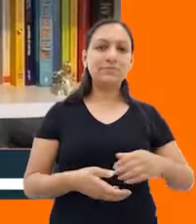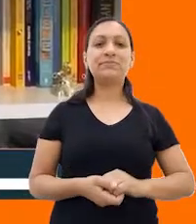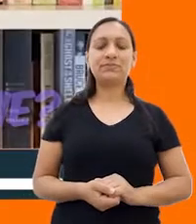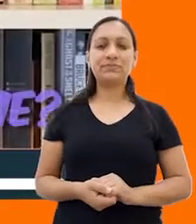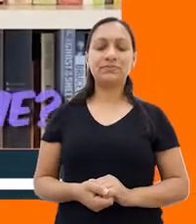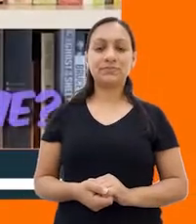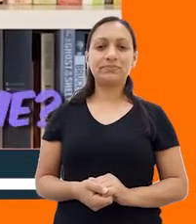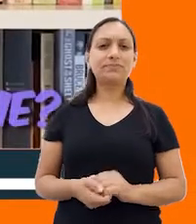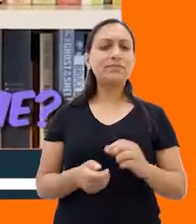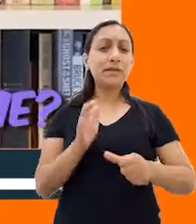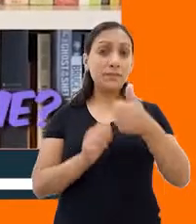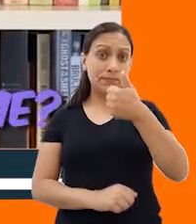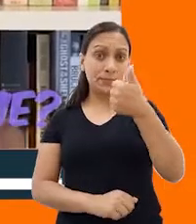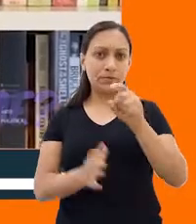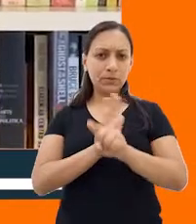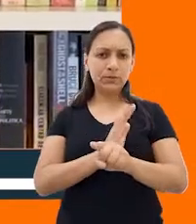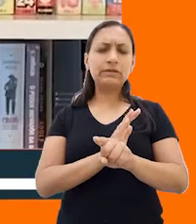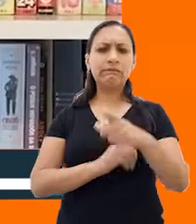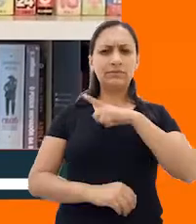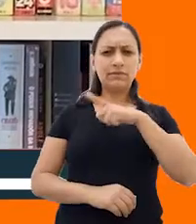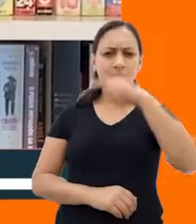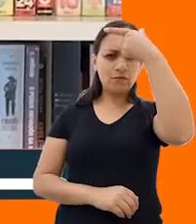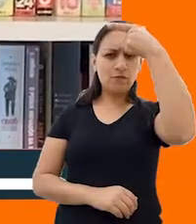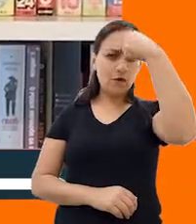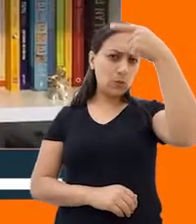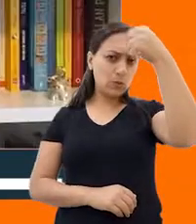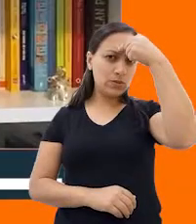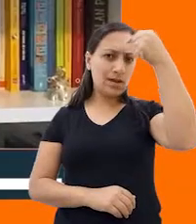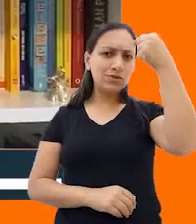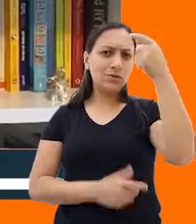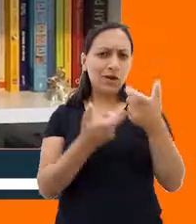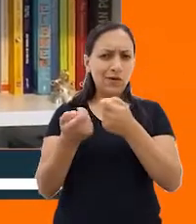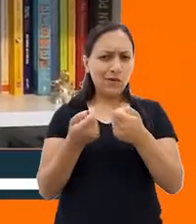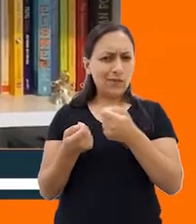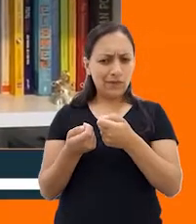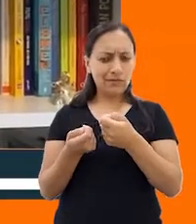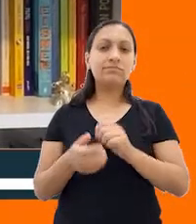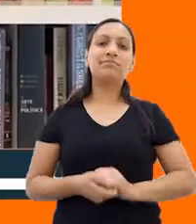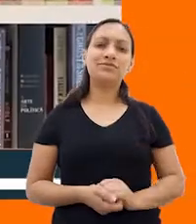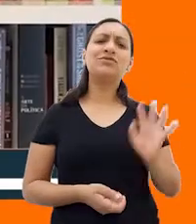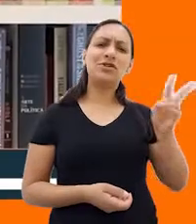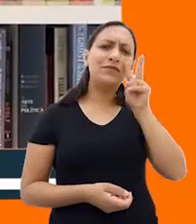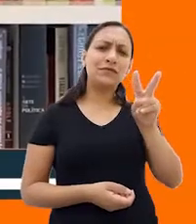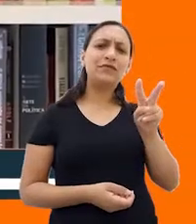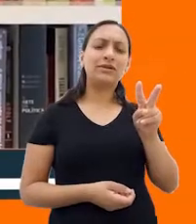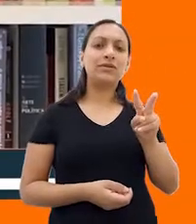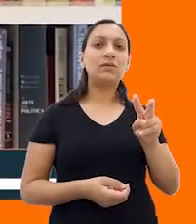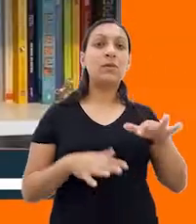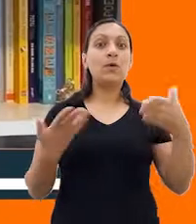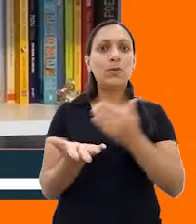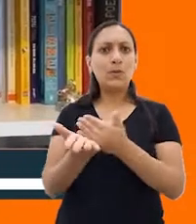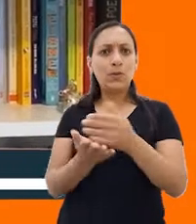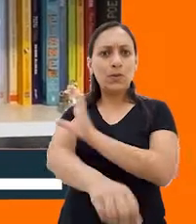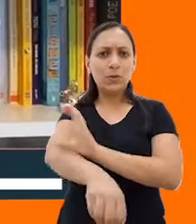Primeira pergunta, existe faculdade para jogar videogame? Ouvi muito, especialmente quando o curso surgiu. Fazer muita brincadeira do